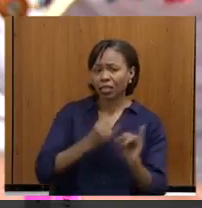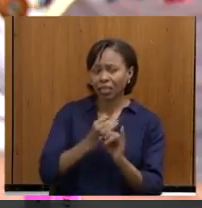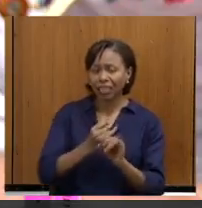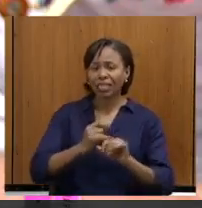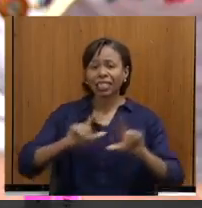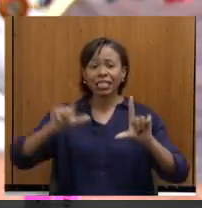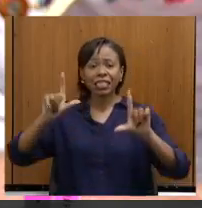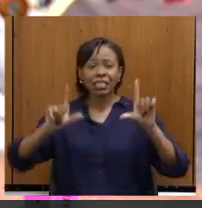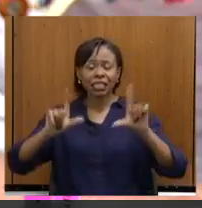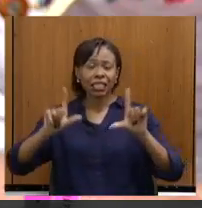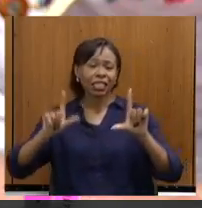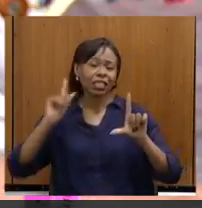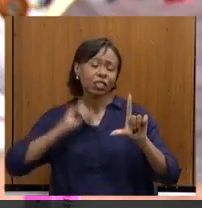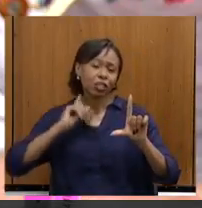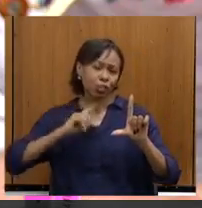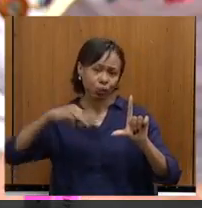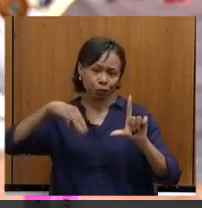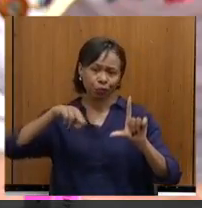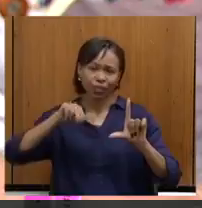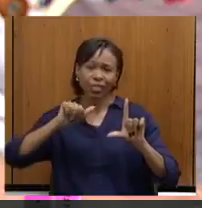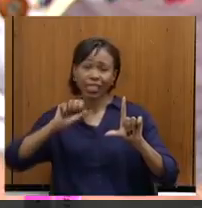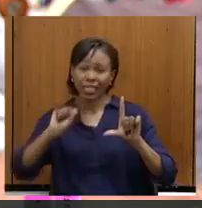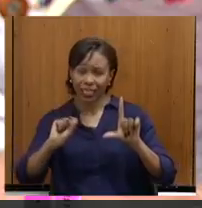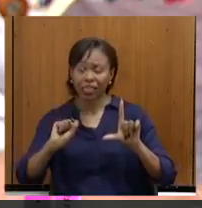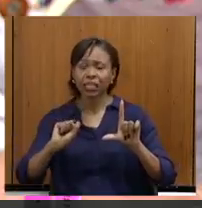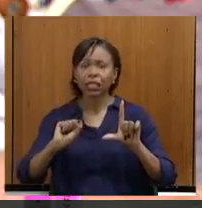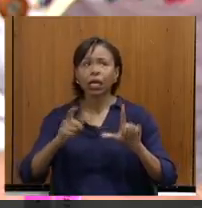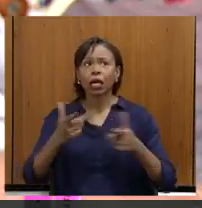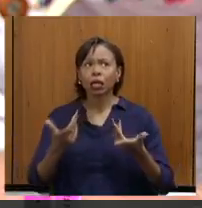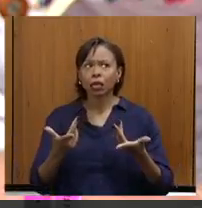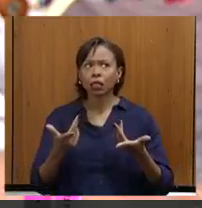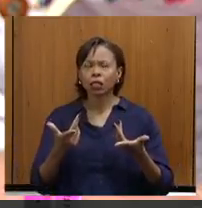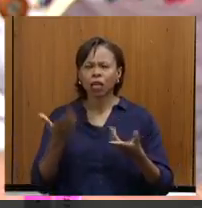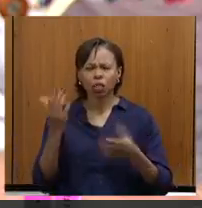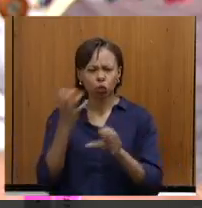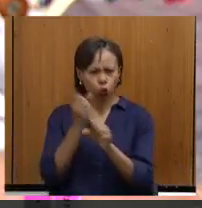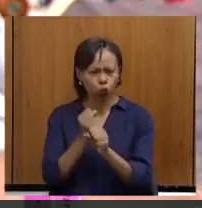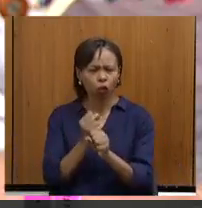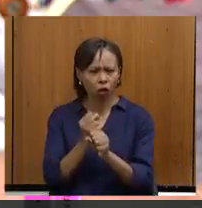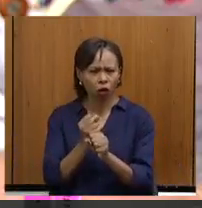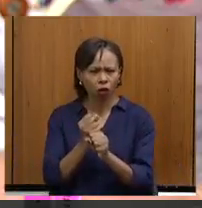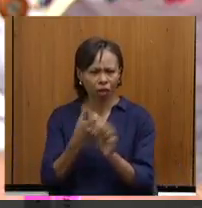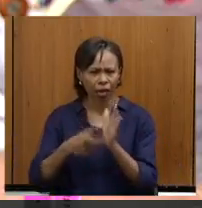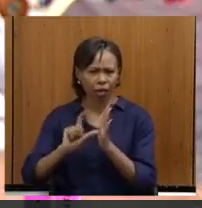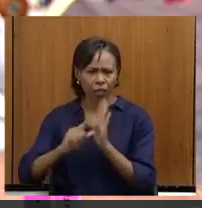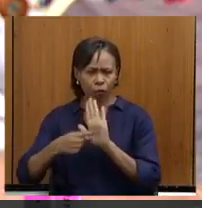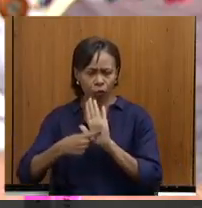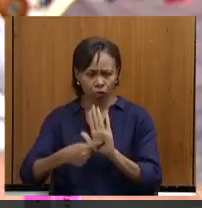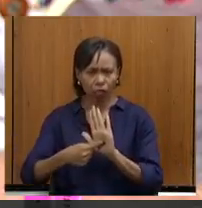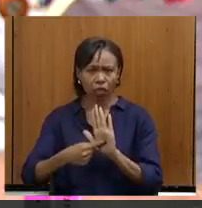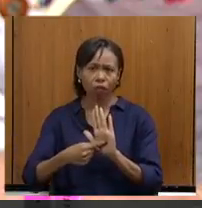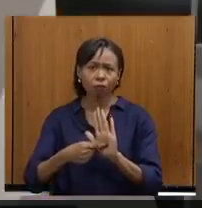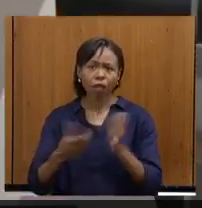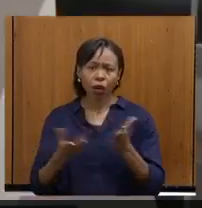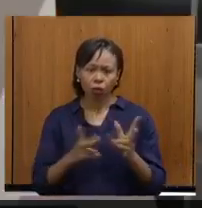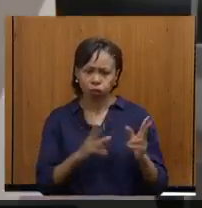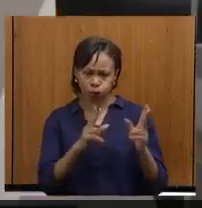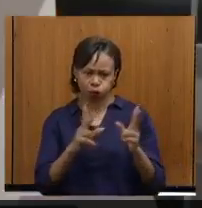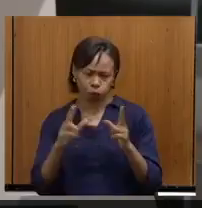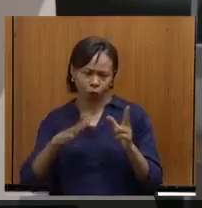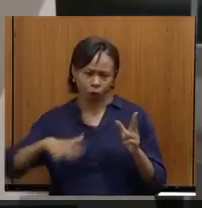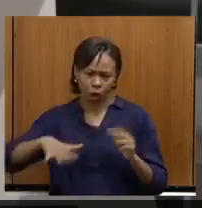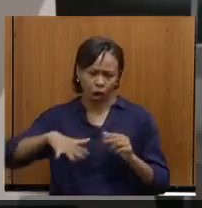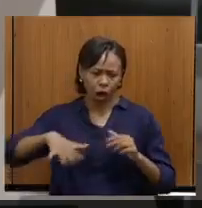Quero ressaltar esse número. Nós tínhamos o total, que eu dei naquela outra página, mas agora está dissecado por áreas.